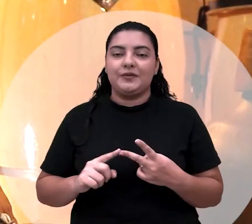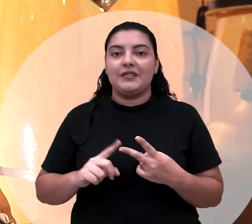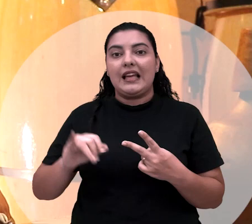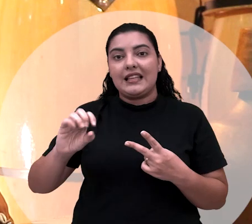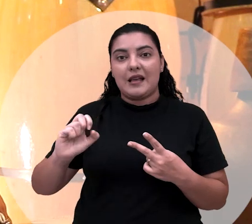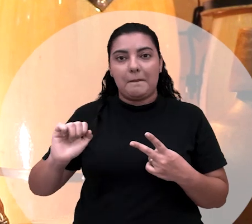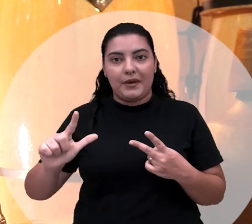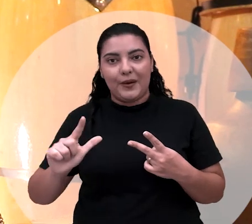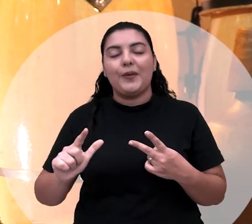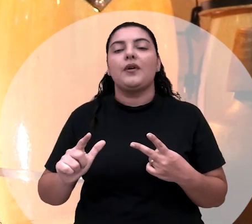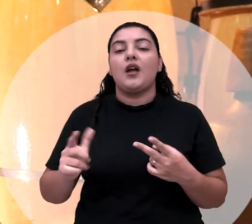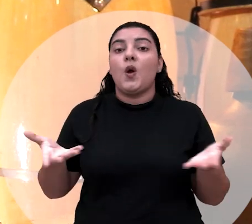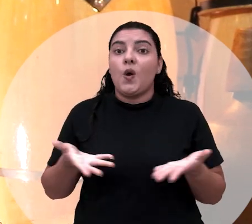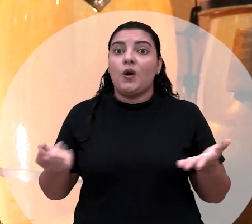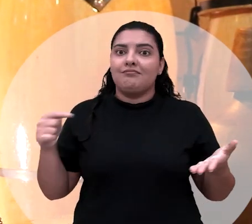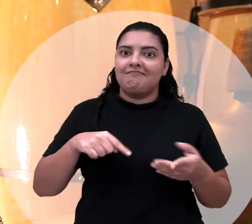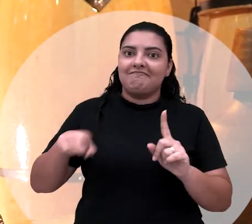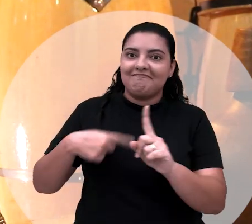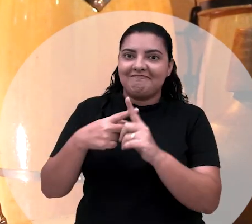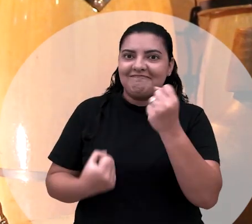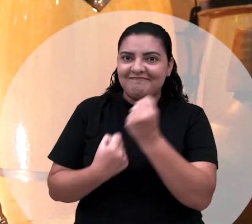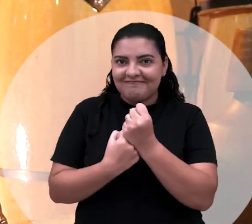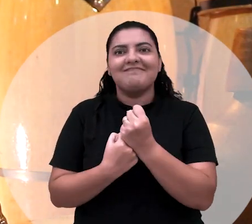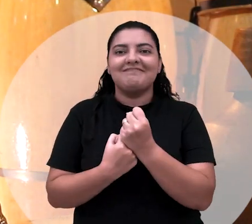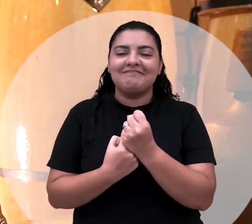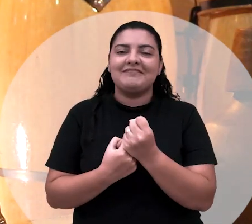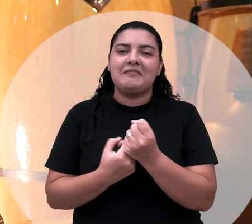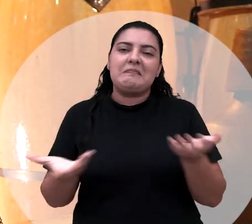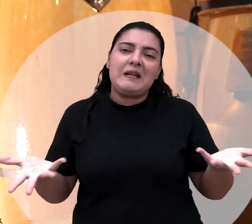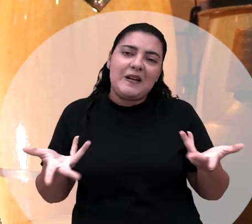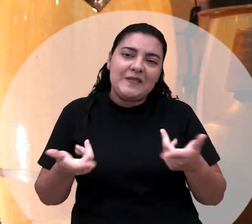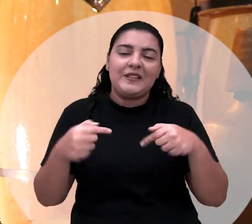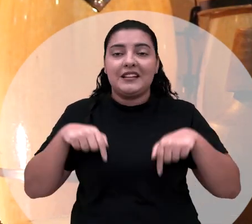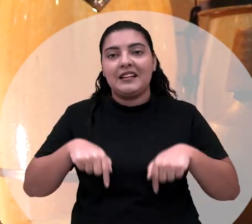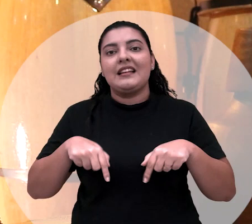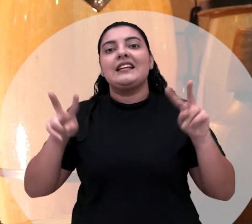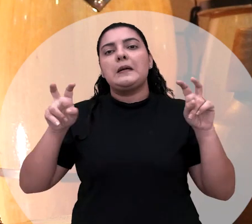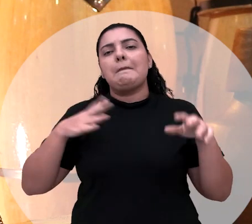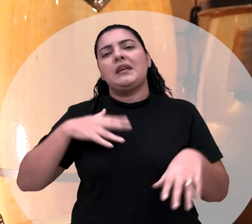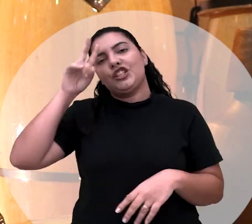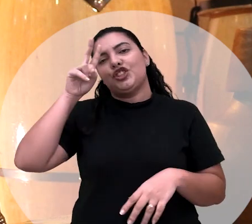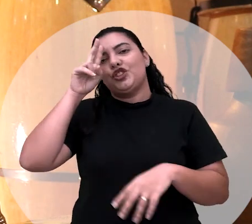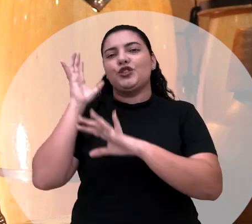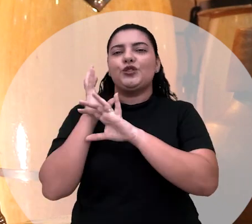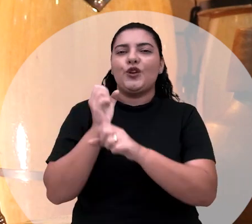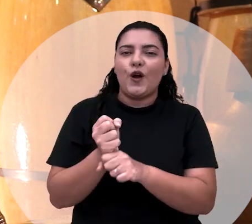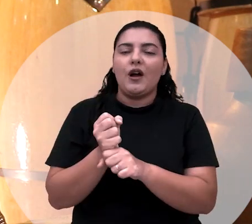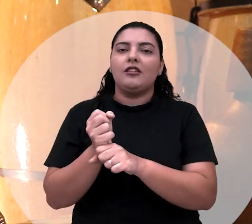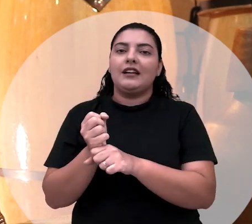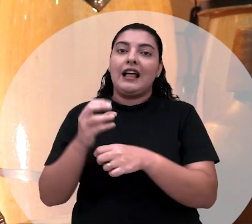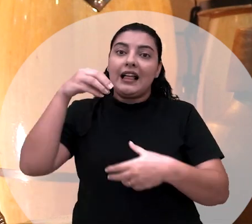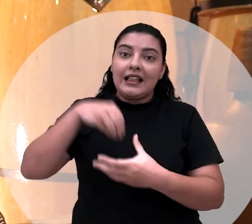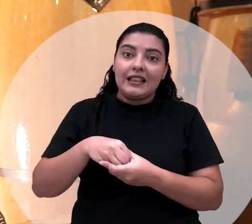Isabel. Vim aqui hoje para somar essa tarde maravilhosa com vocês. Vou falar um pouquinho da minha história, né? Da minha caminhada dentro